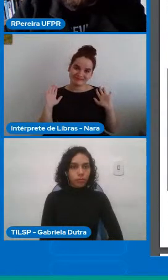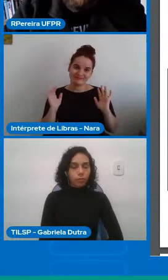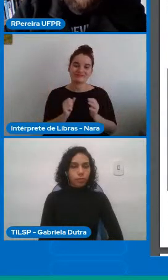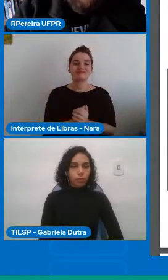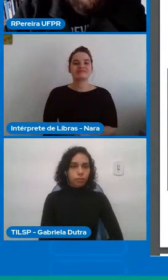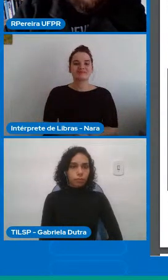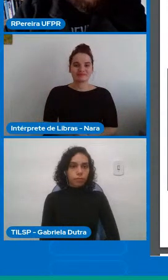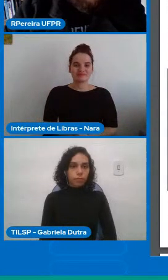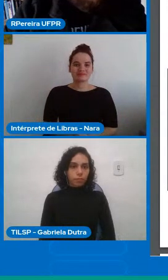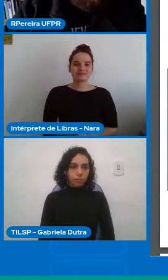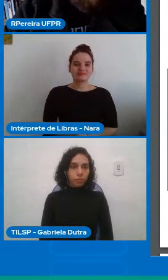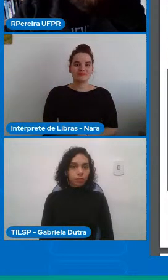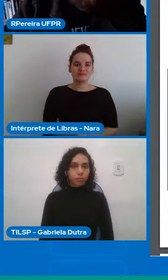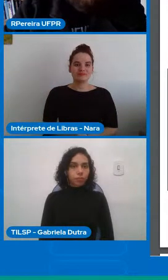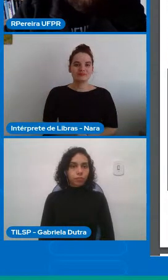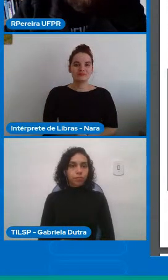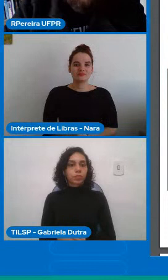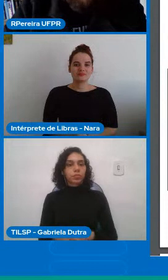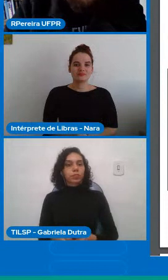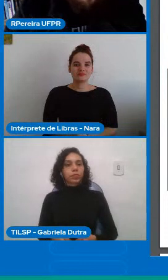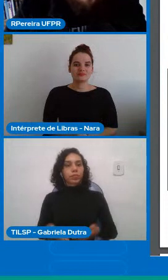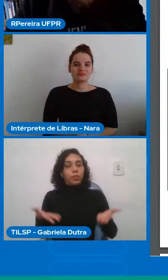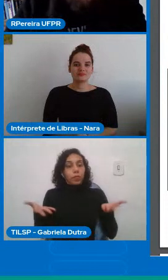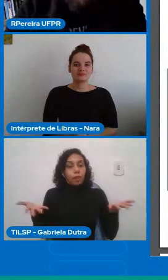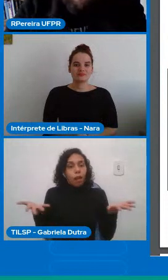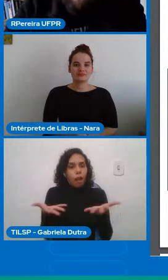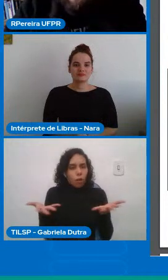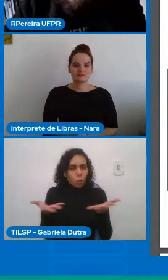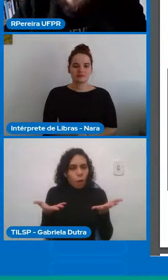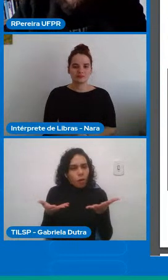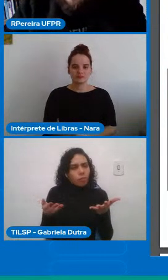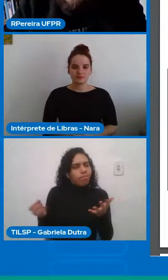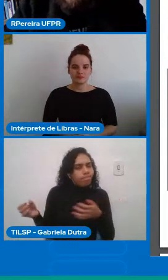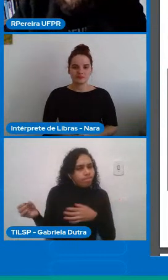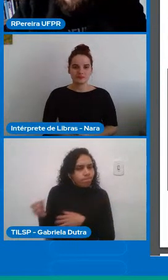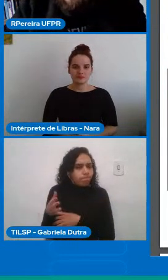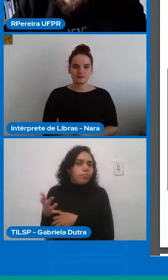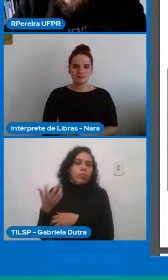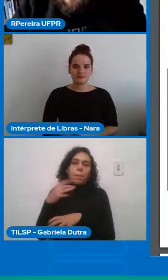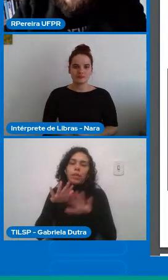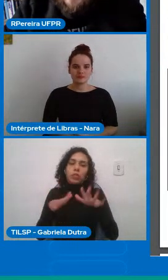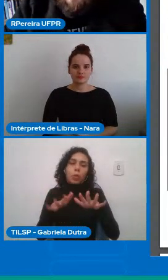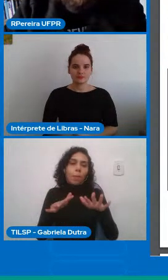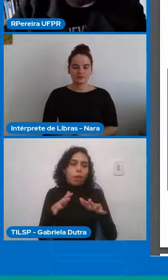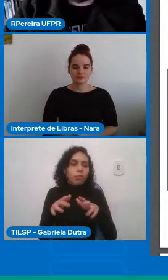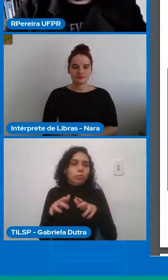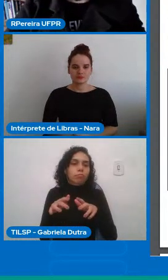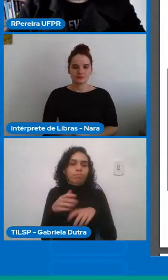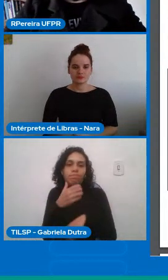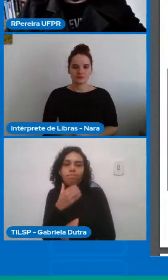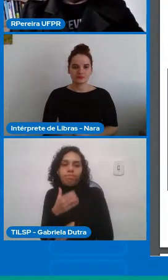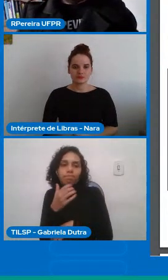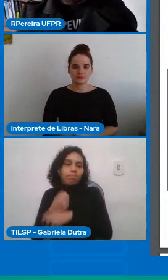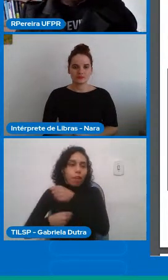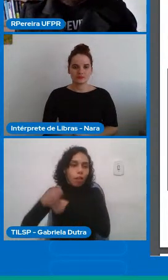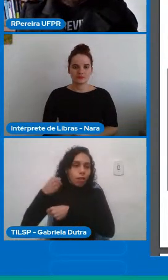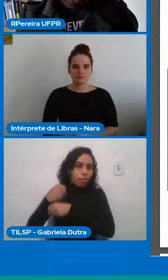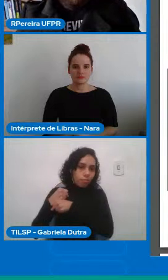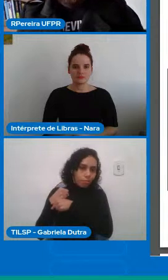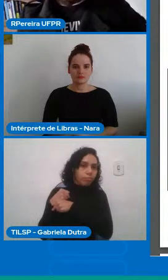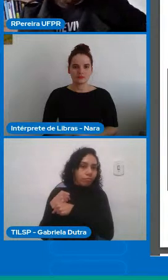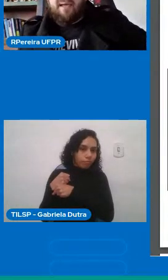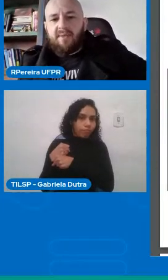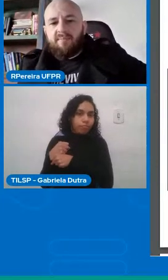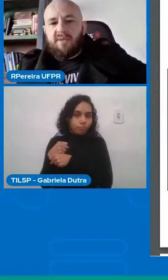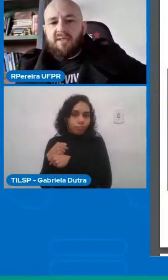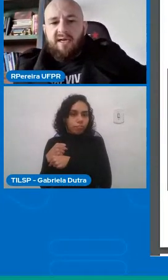e agora recentemente recentemente no final do ano passado nós temos a nova proposta de currículo